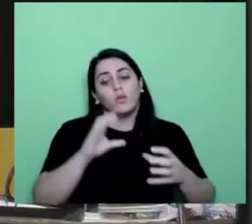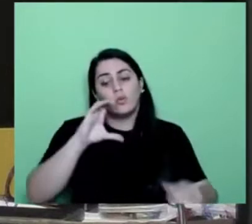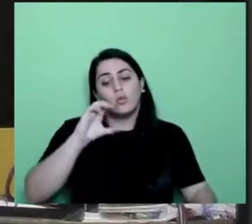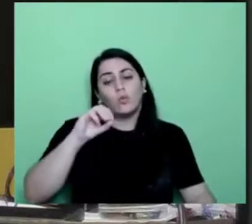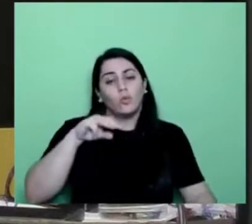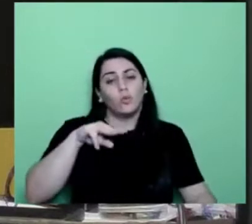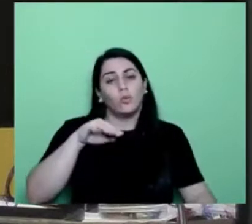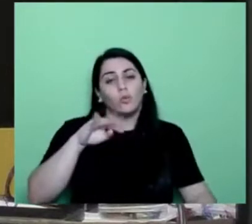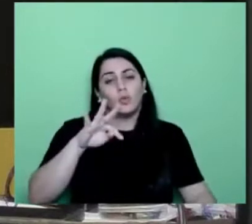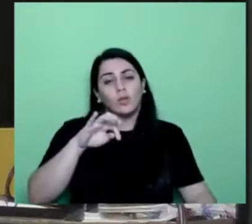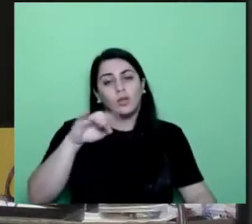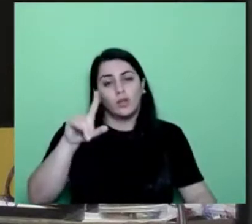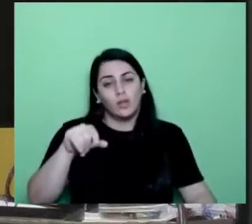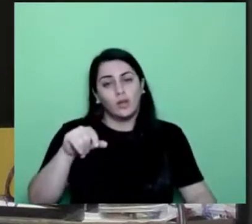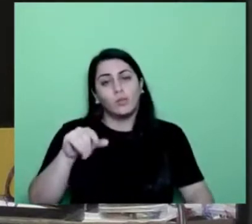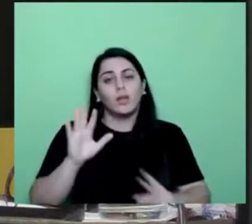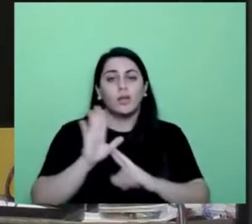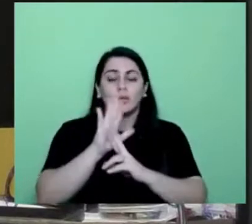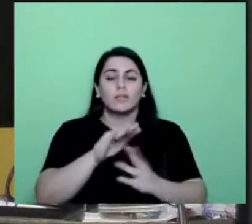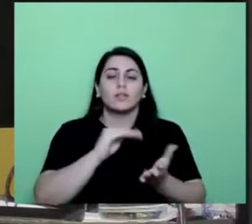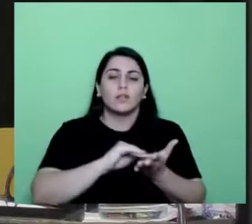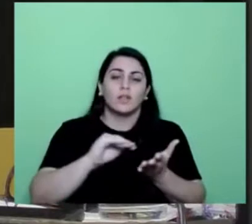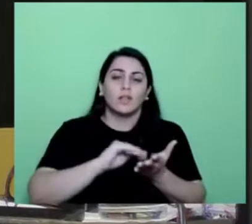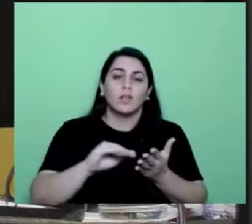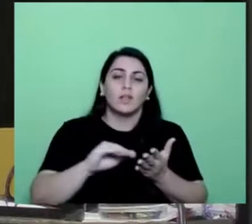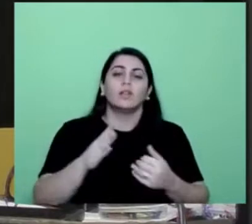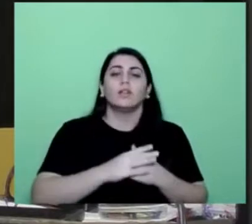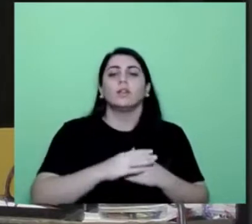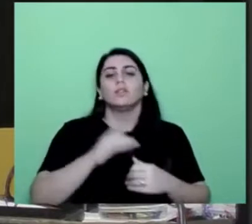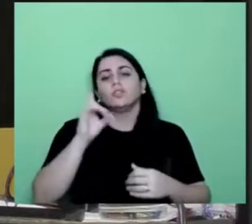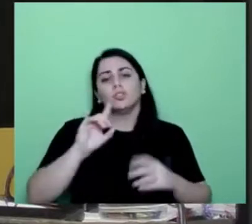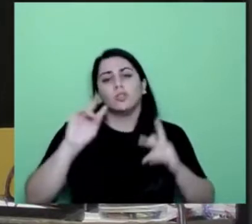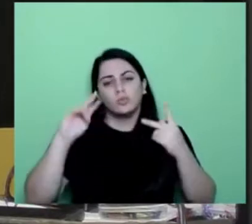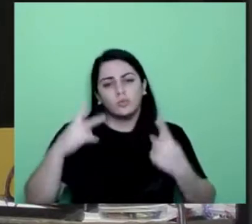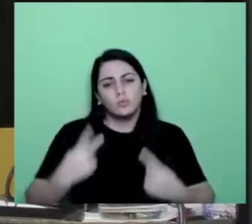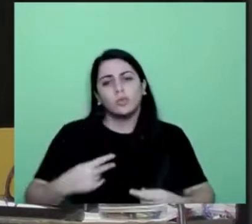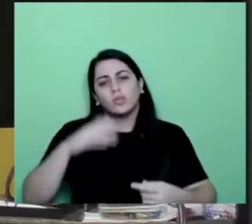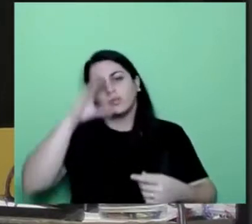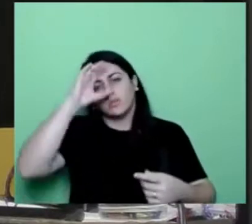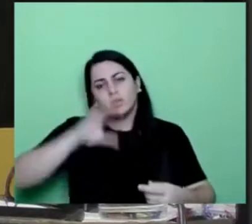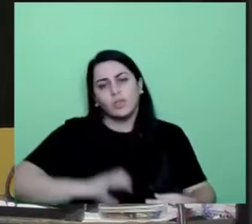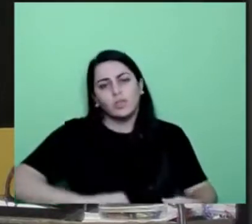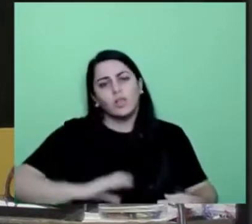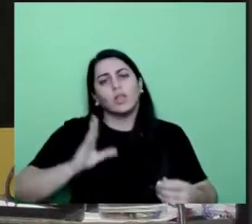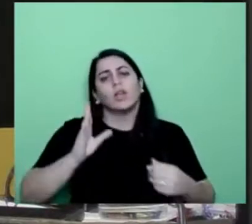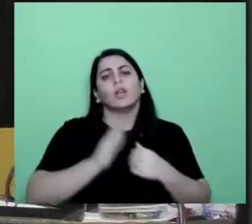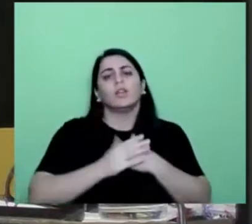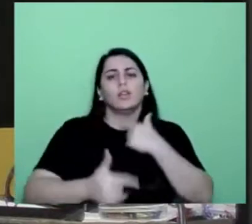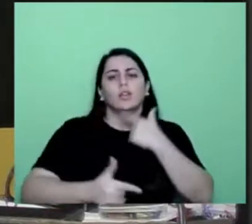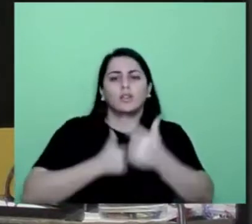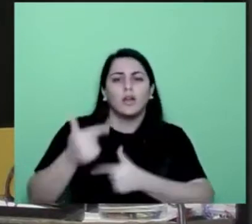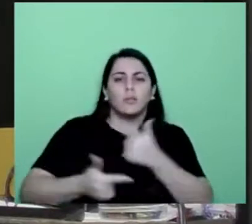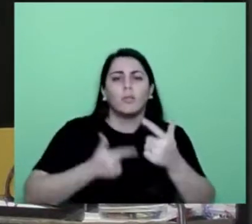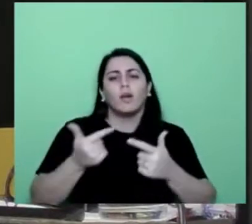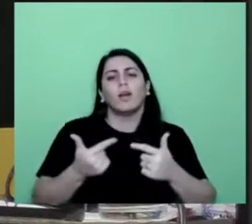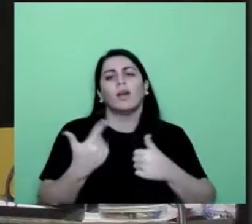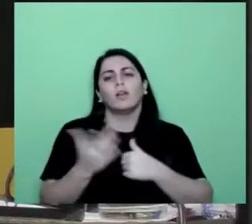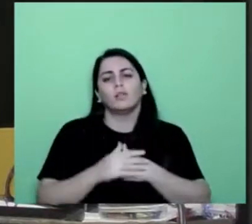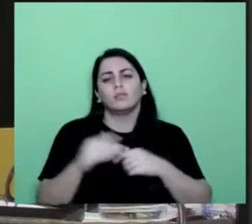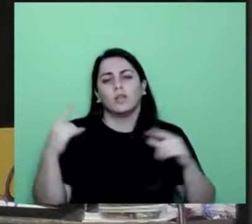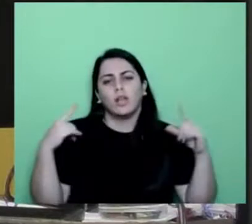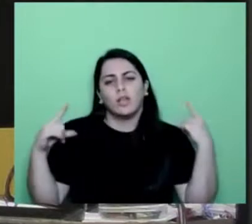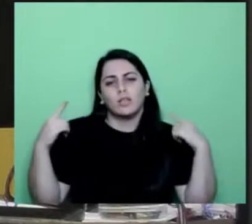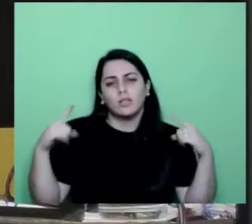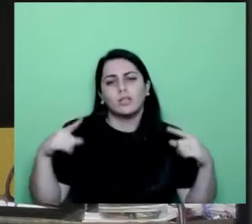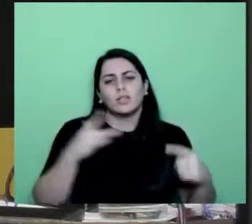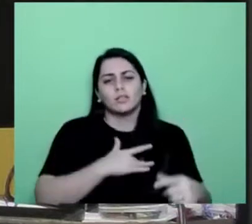diversas secretarias. Direitos humanos, cidadania, saúde, educação, cultura, lazer, trabalho, empreendedorismo. E representantes da